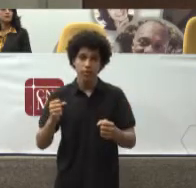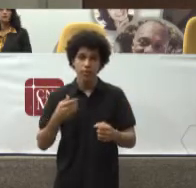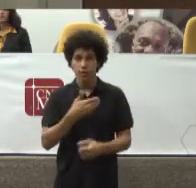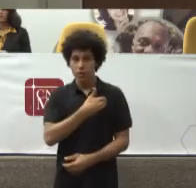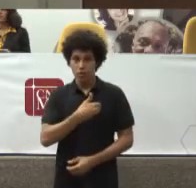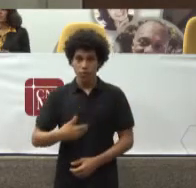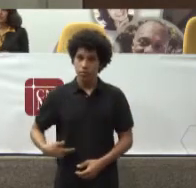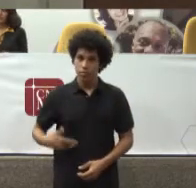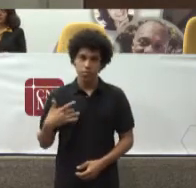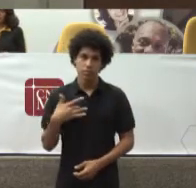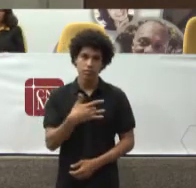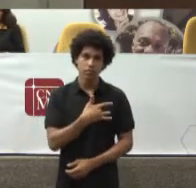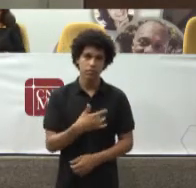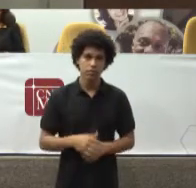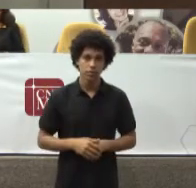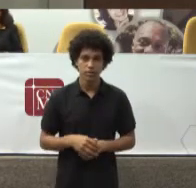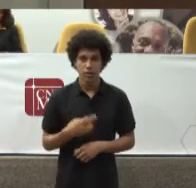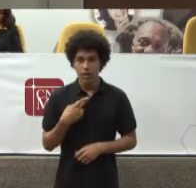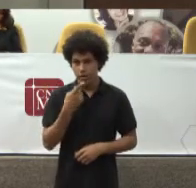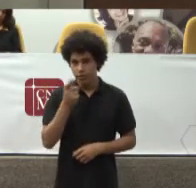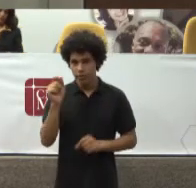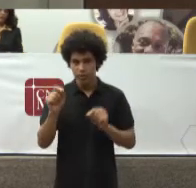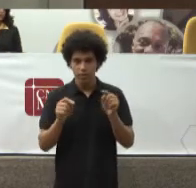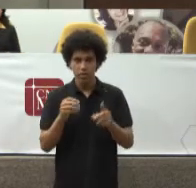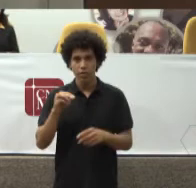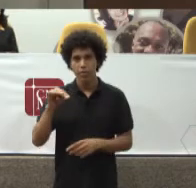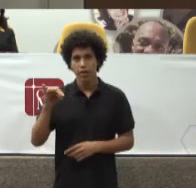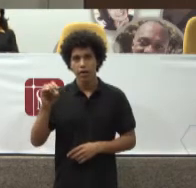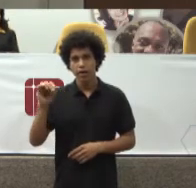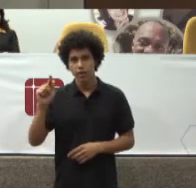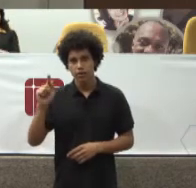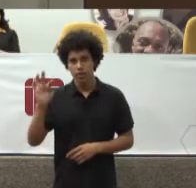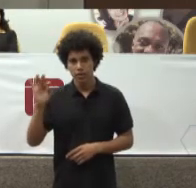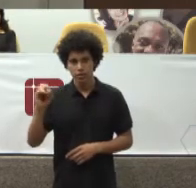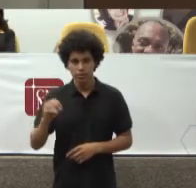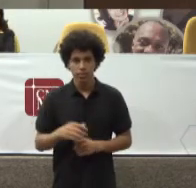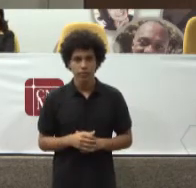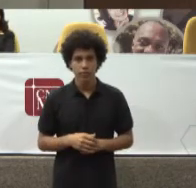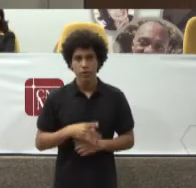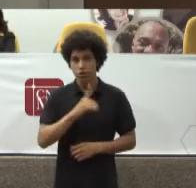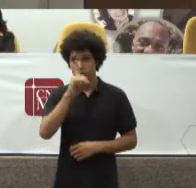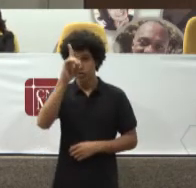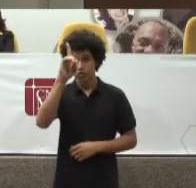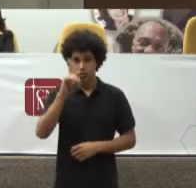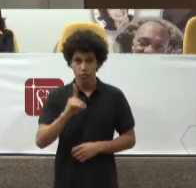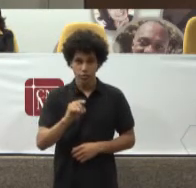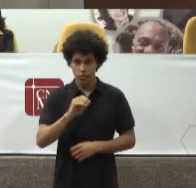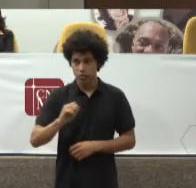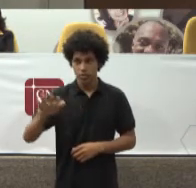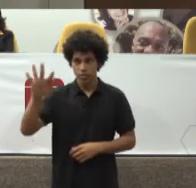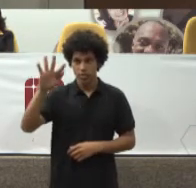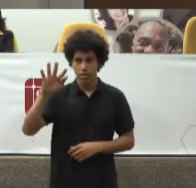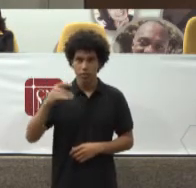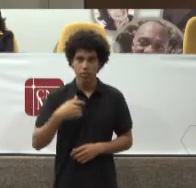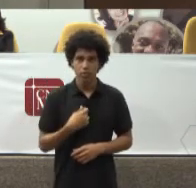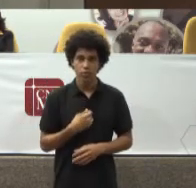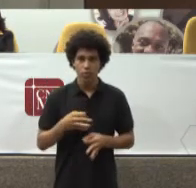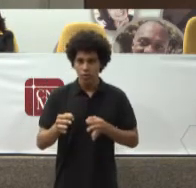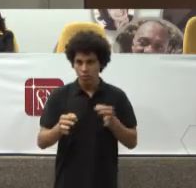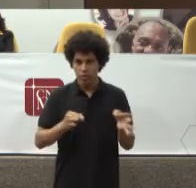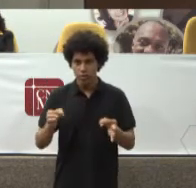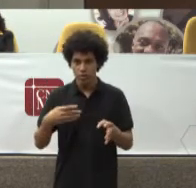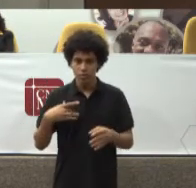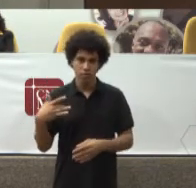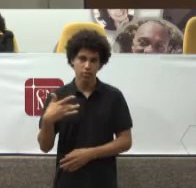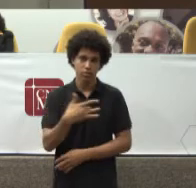Essa fala Essa fala É da Margaret Chan Diretora geral Da Organização Mundial De Saúde Onde